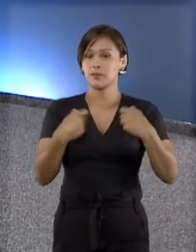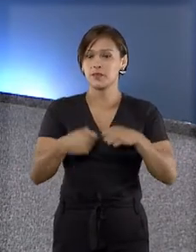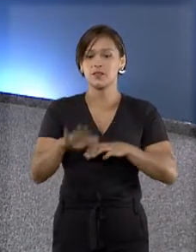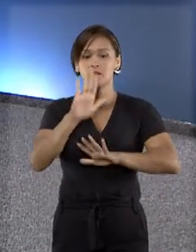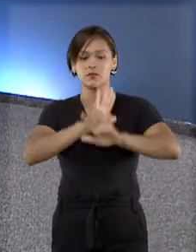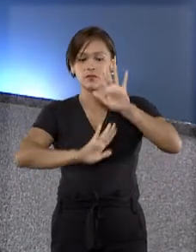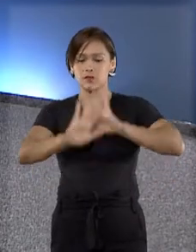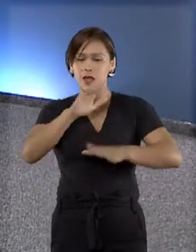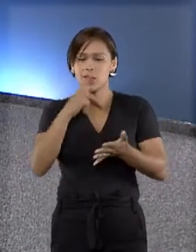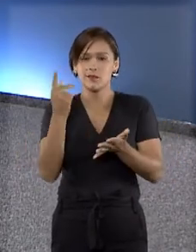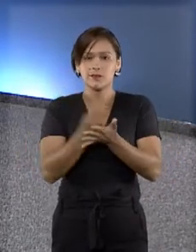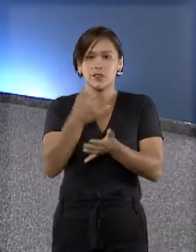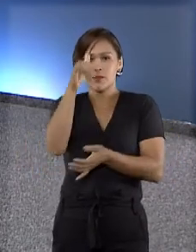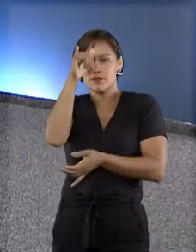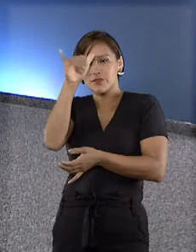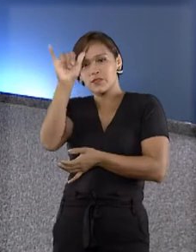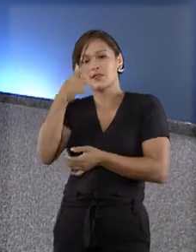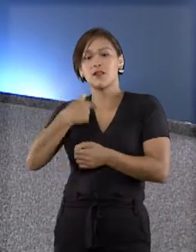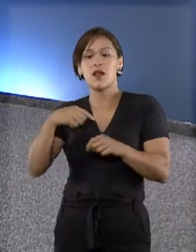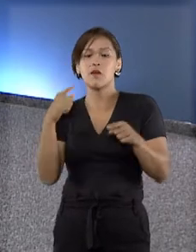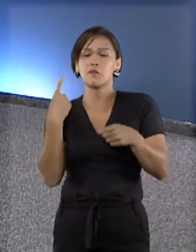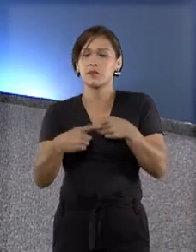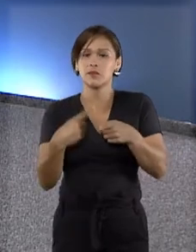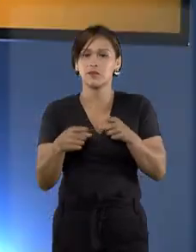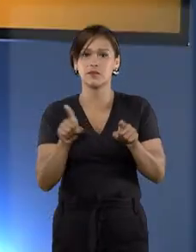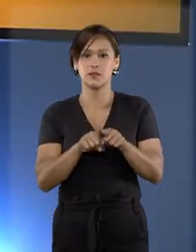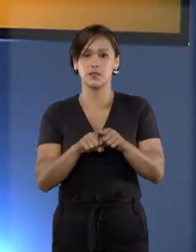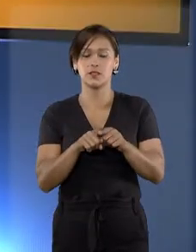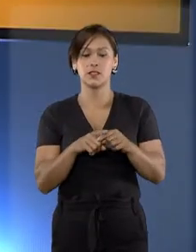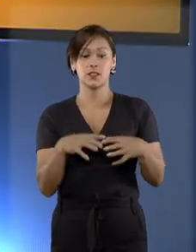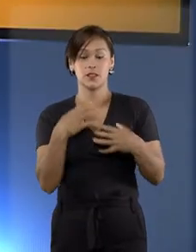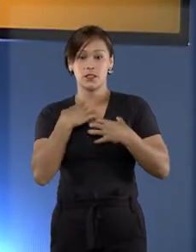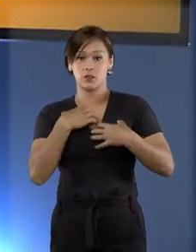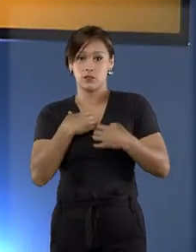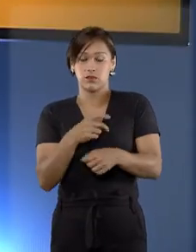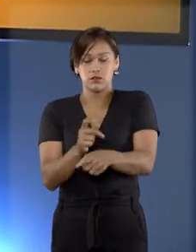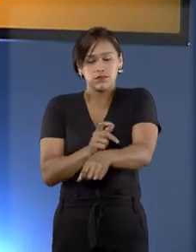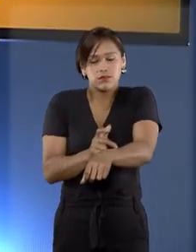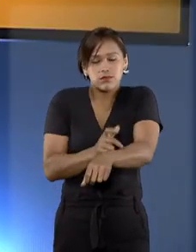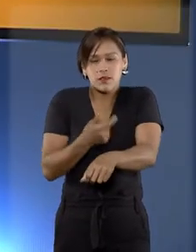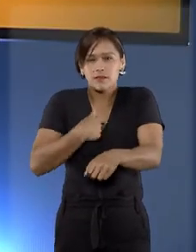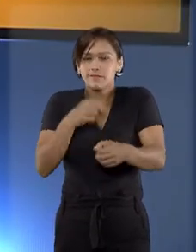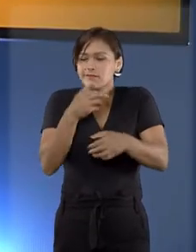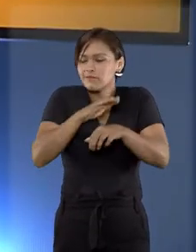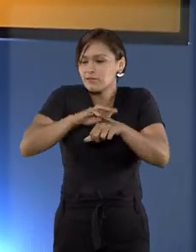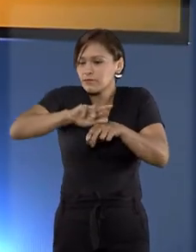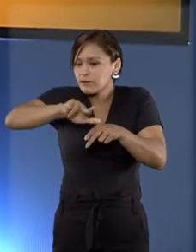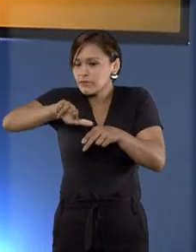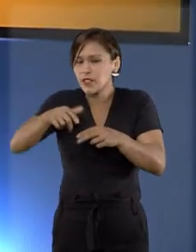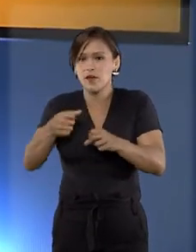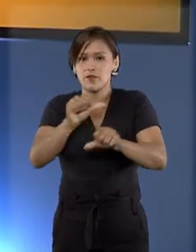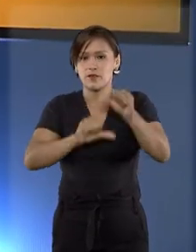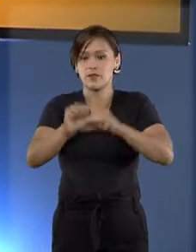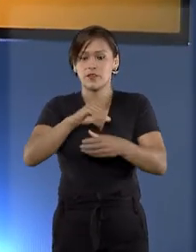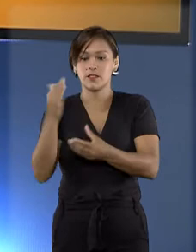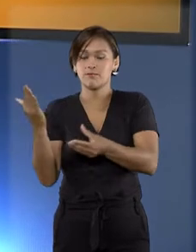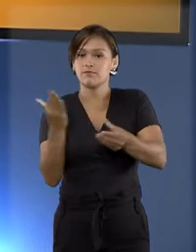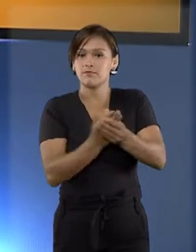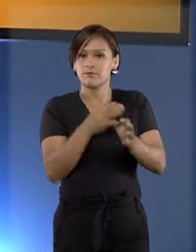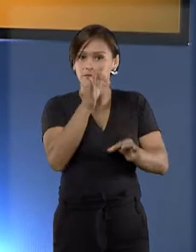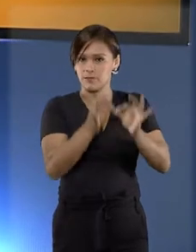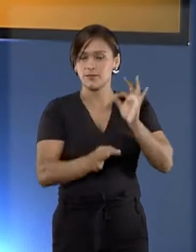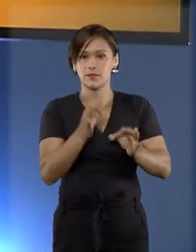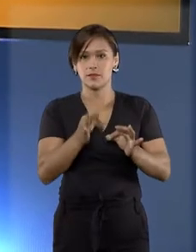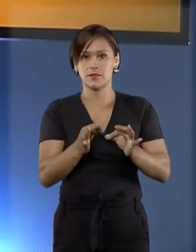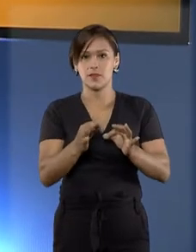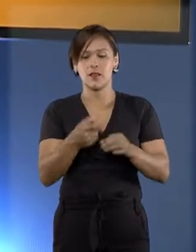cuidado para evitar fraudes e outros problemas. Há aborrecimentos que muitas vezes acabam virando processos